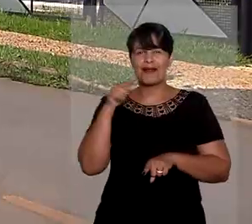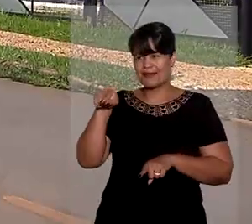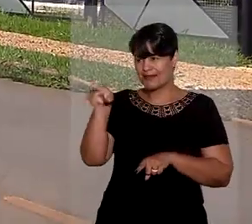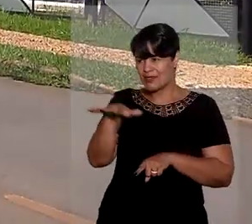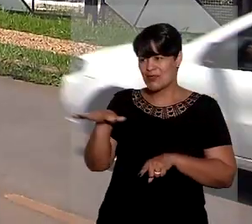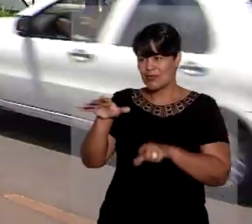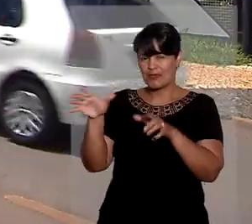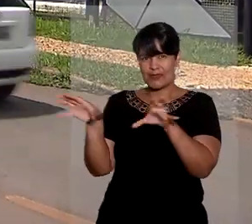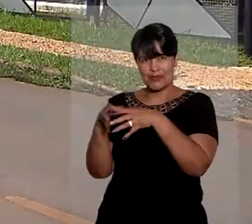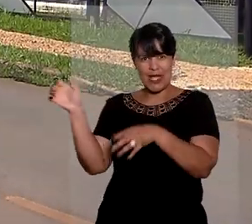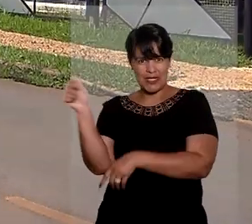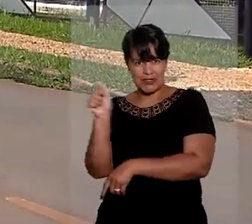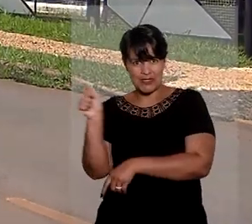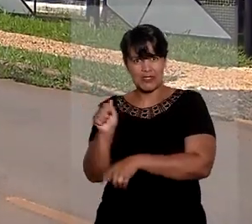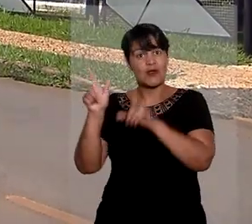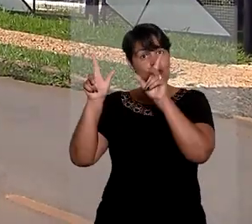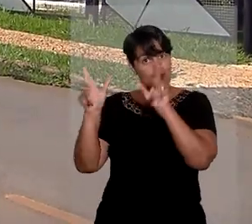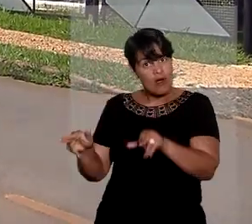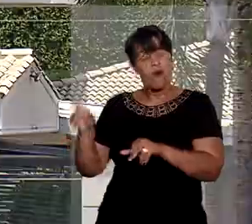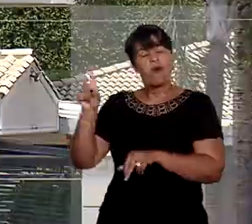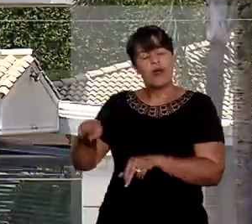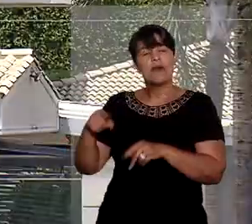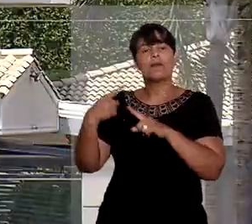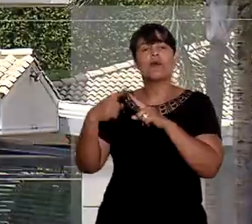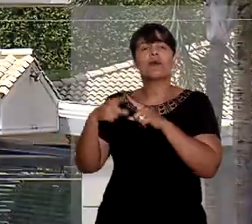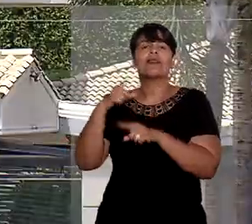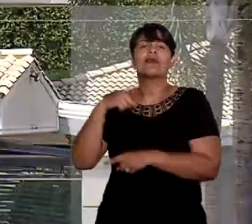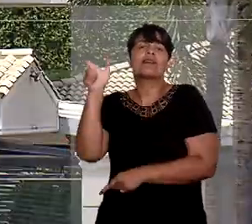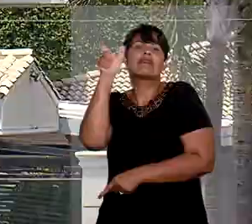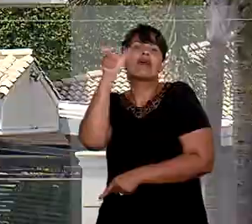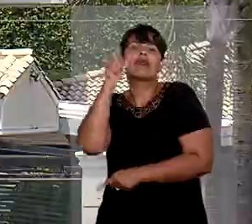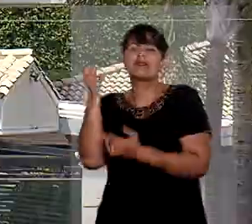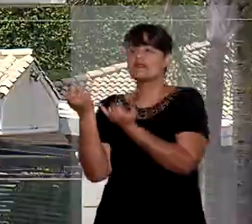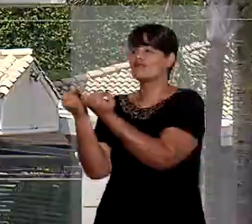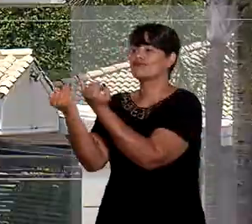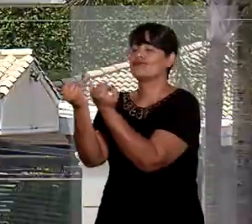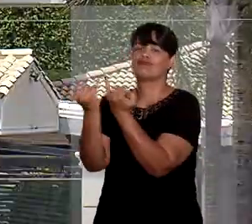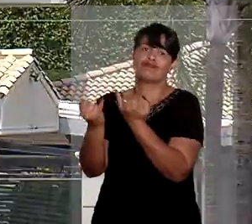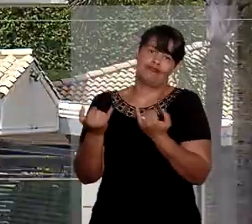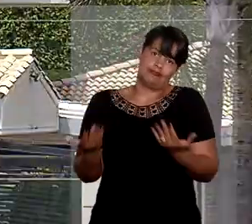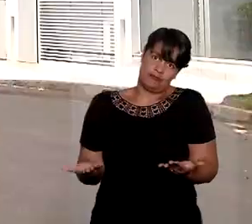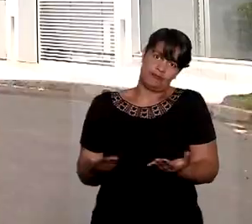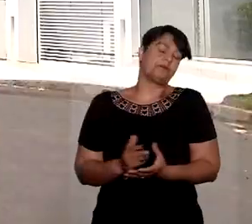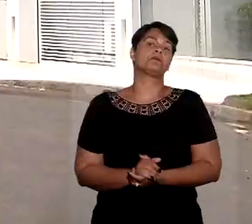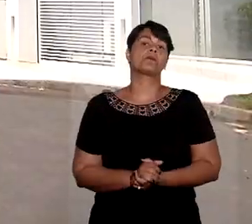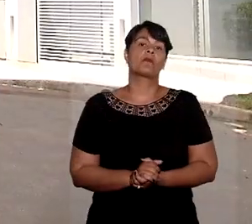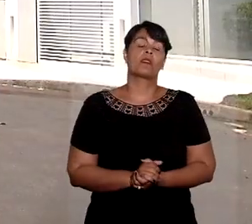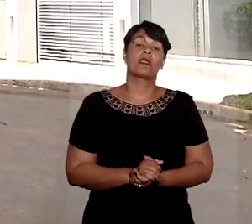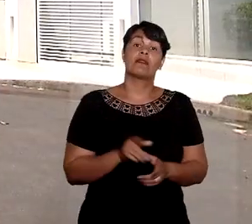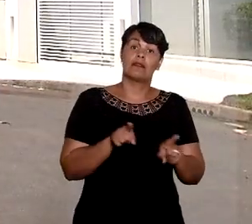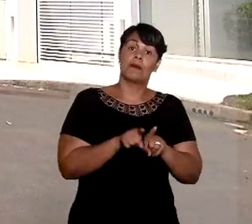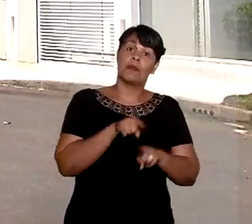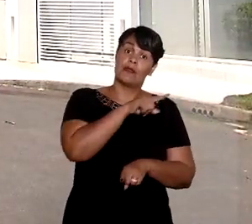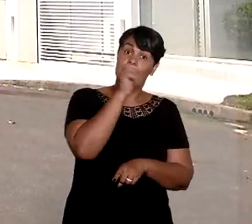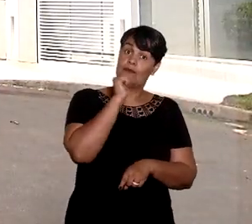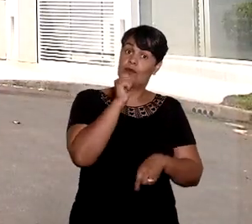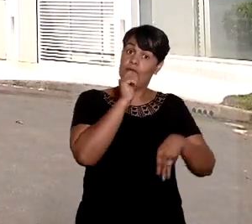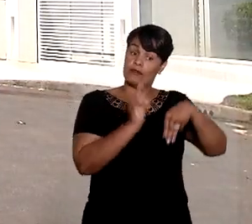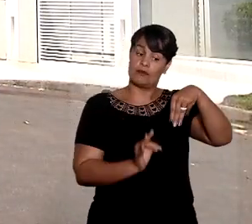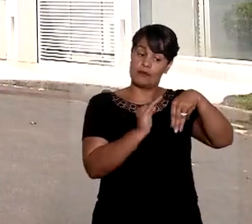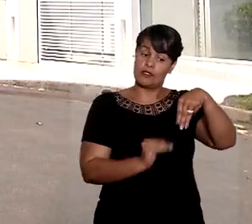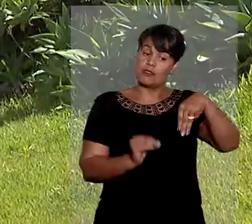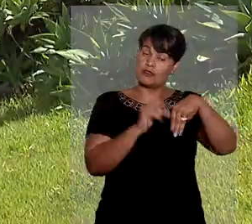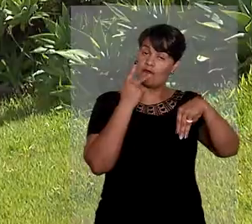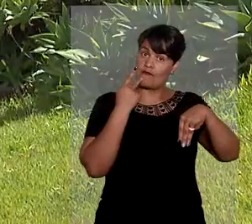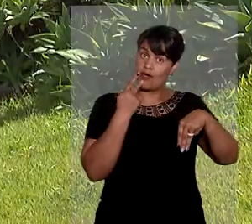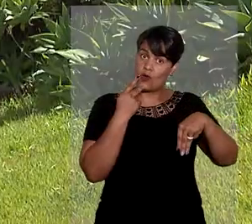ao condomínio pela similaridade de interesses. Segundo a ministra, essa jurisprudência se alinha ao entendimento de que